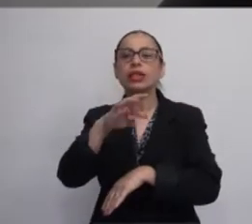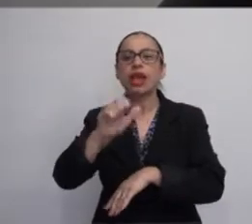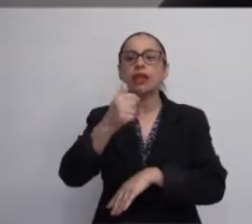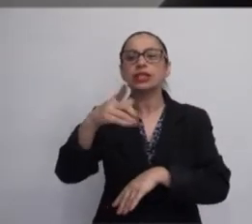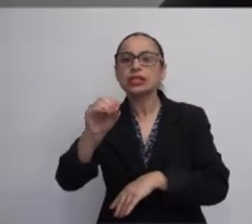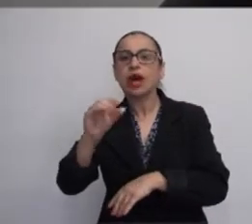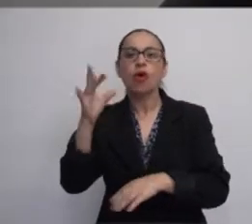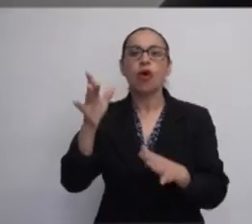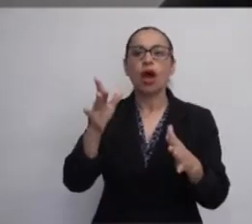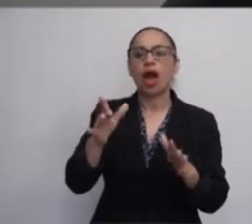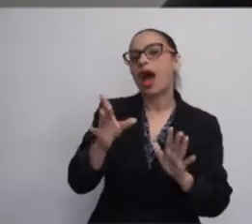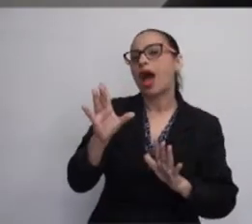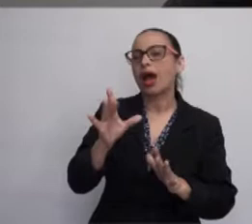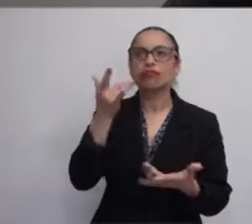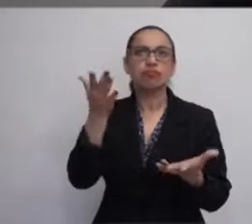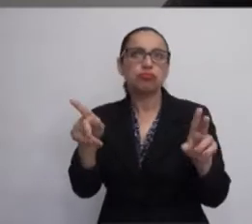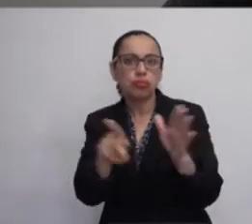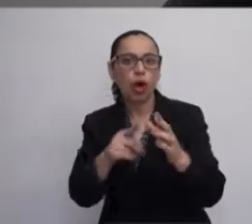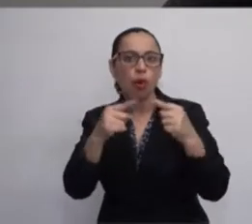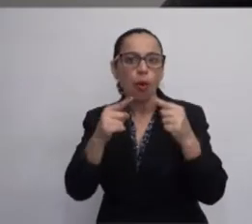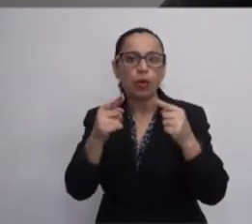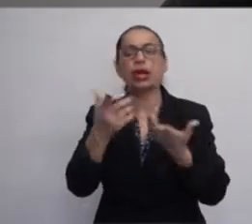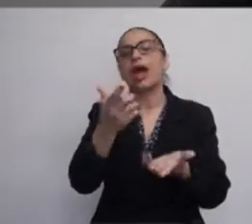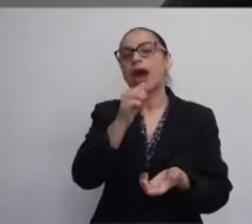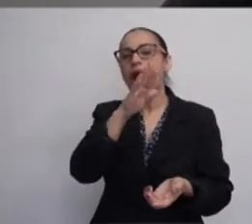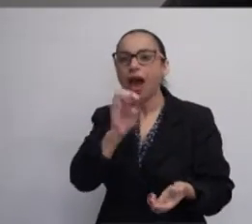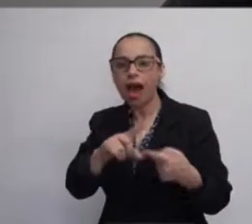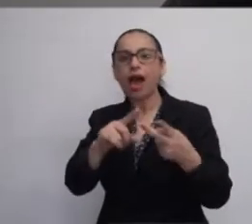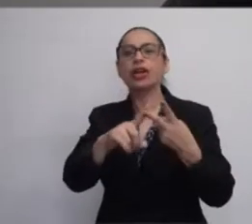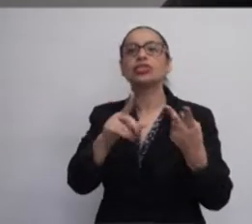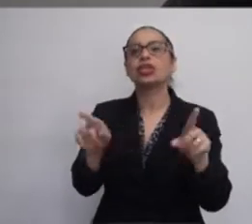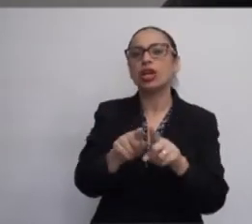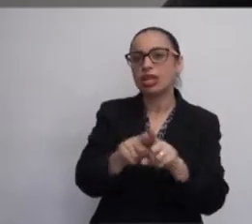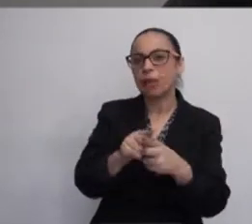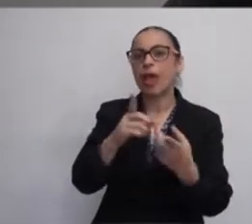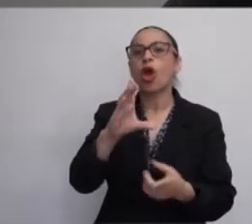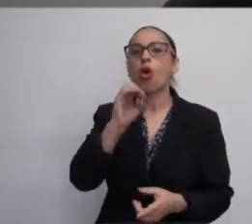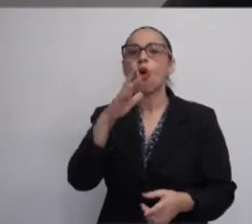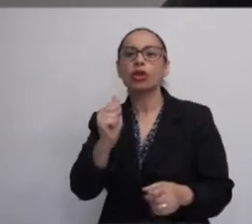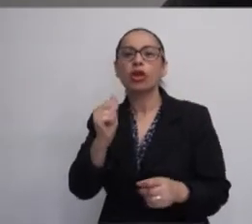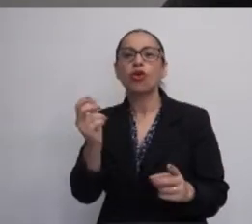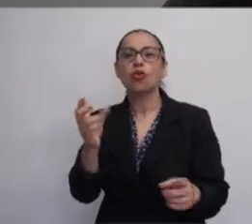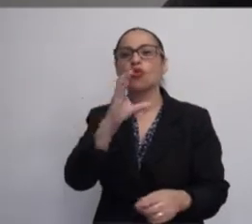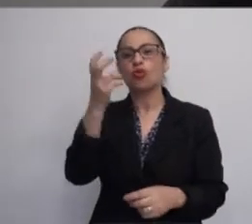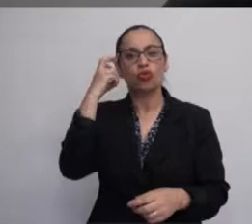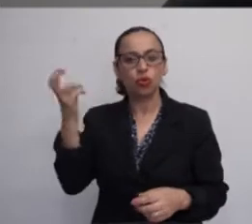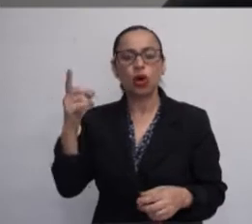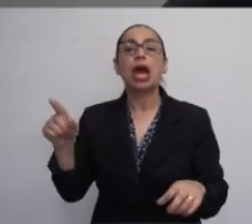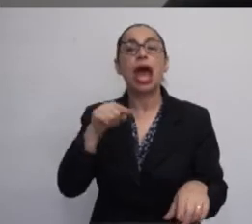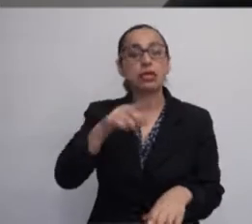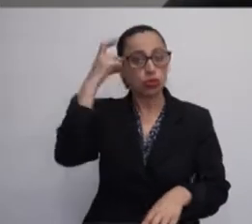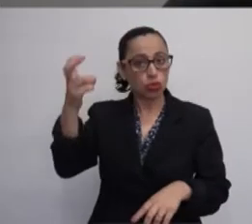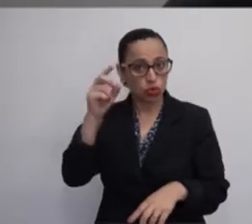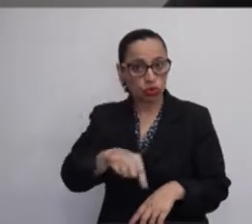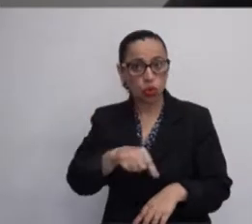intervenções artísticas ou contraculturais. A cultura sticker ganhou popularidade ao mesmo tempo em que a